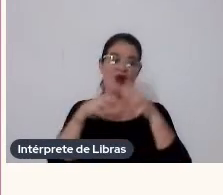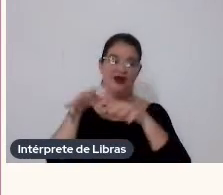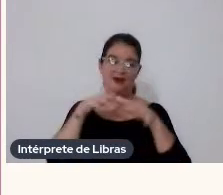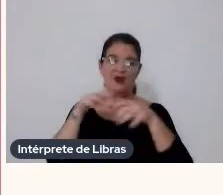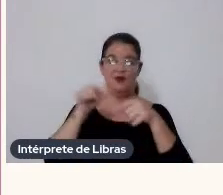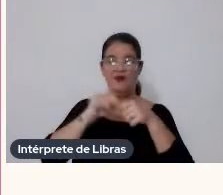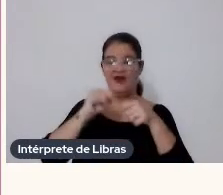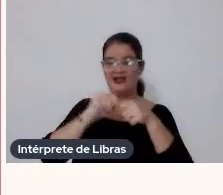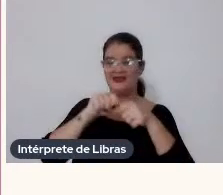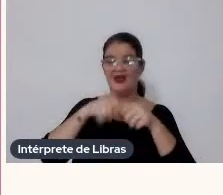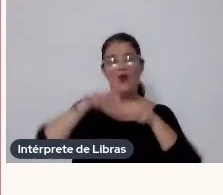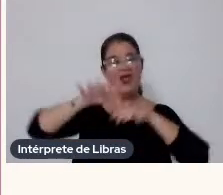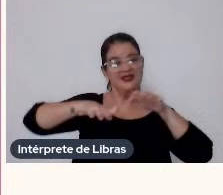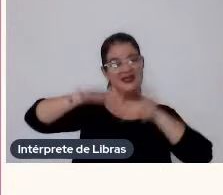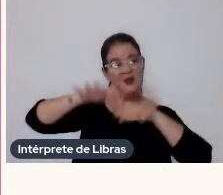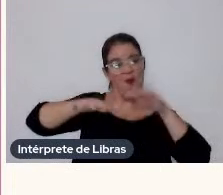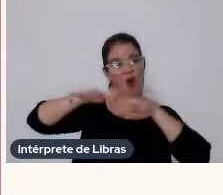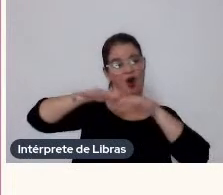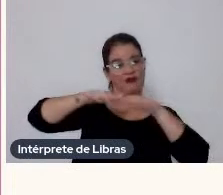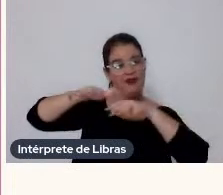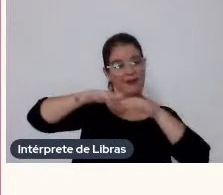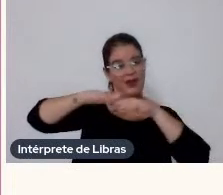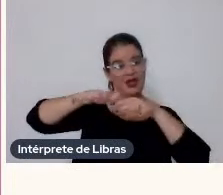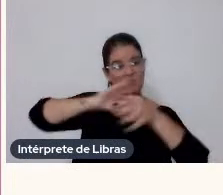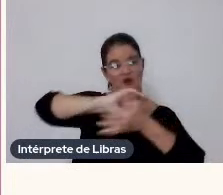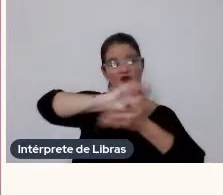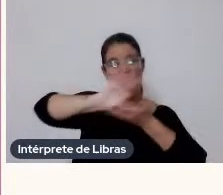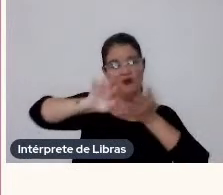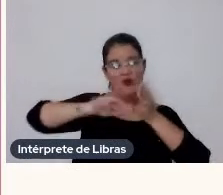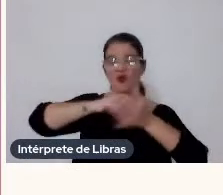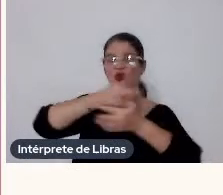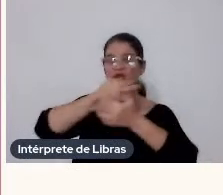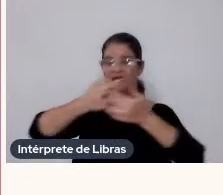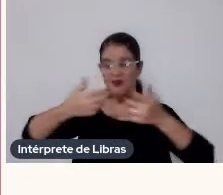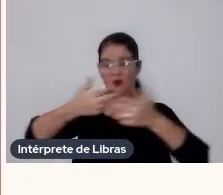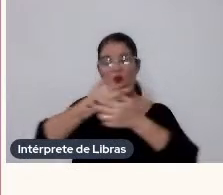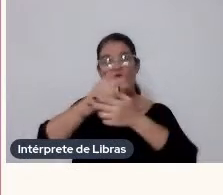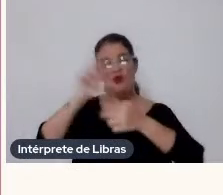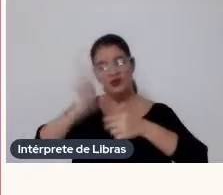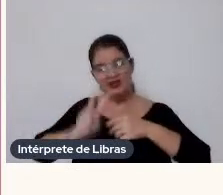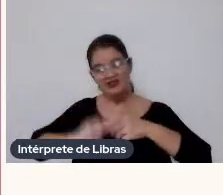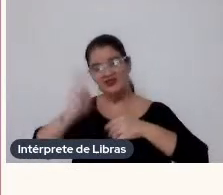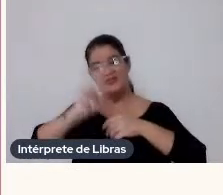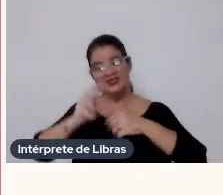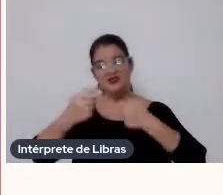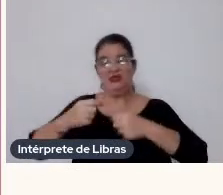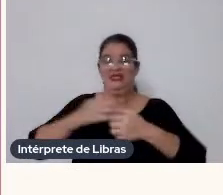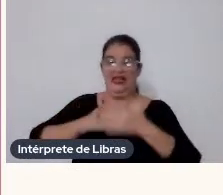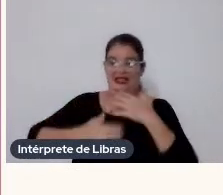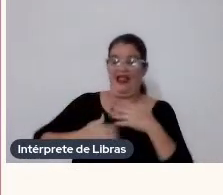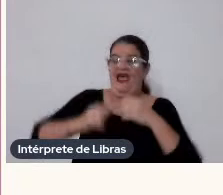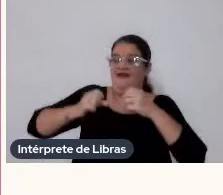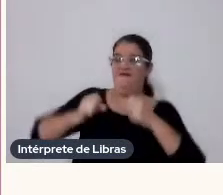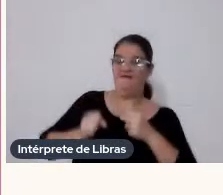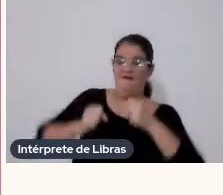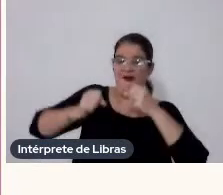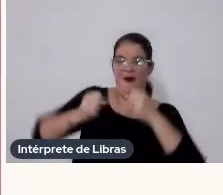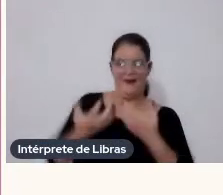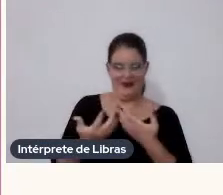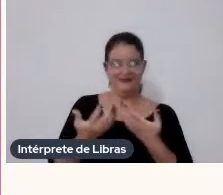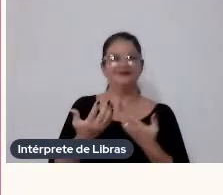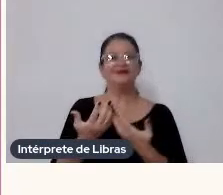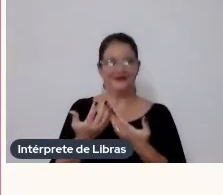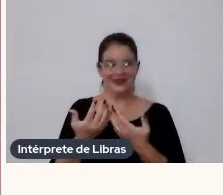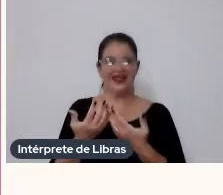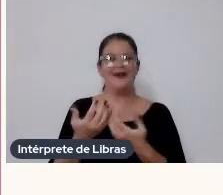movimento Muitas e muitas vezes, né Então tem que estar meio em forma Para animar E a gente